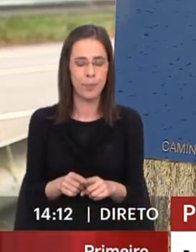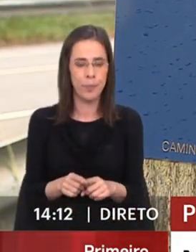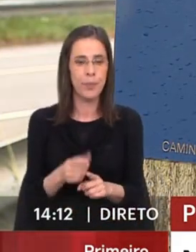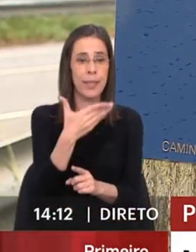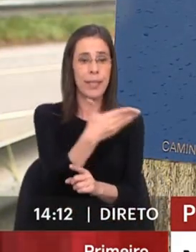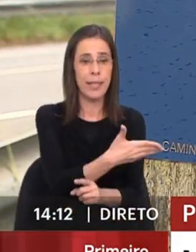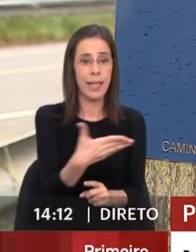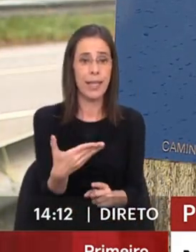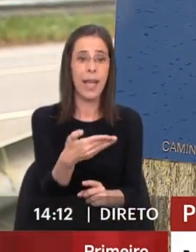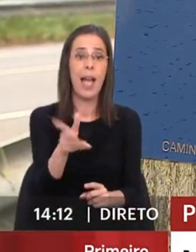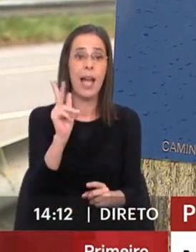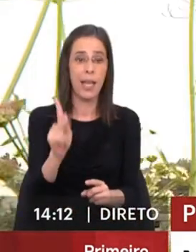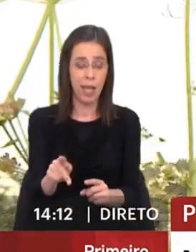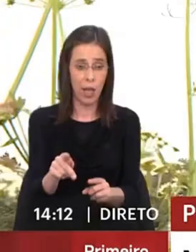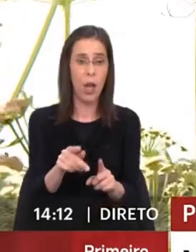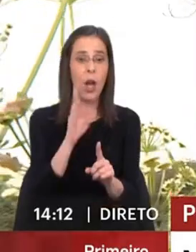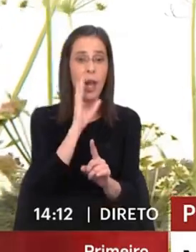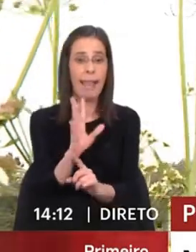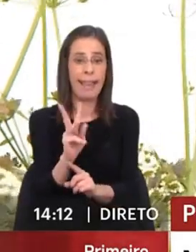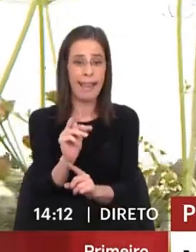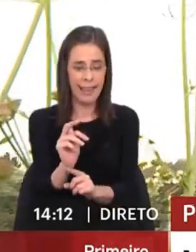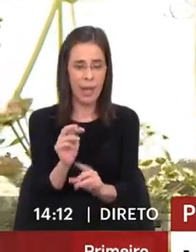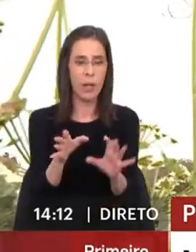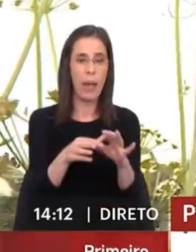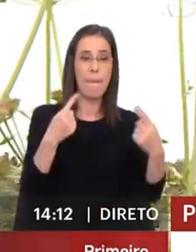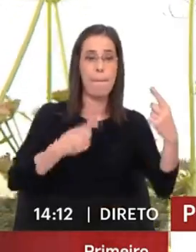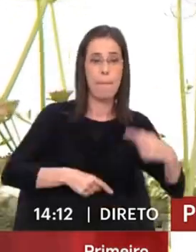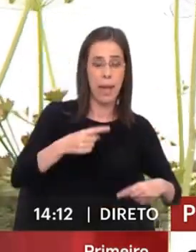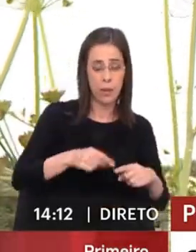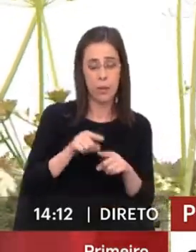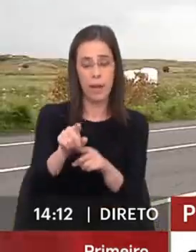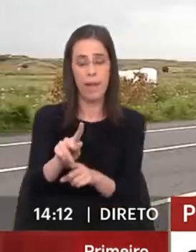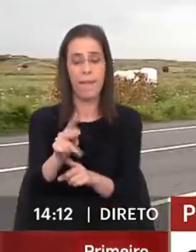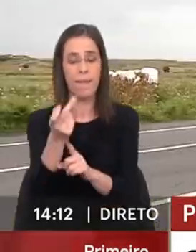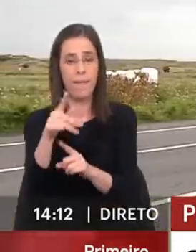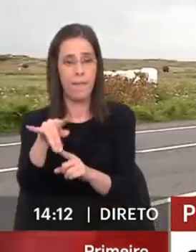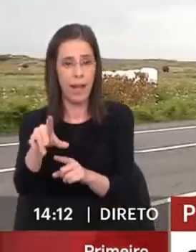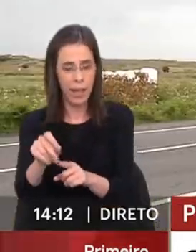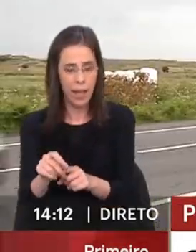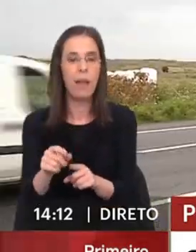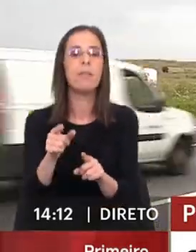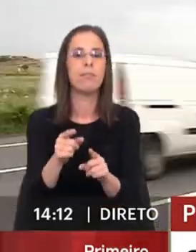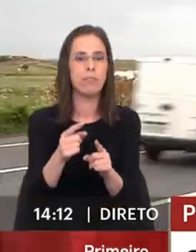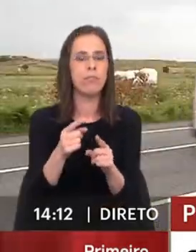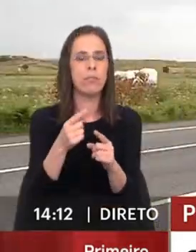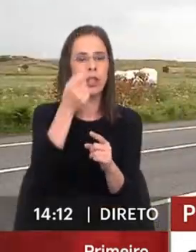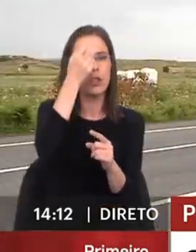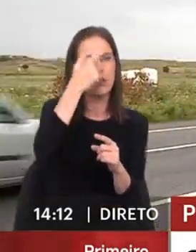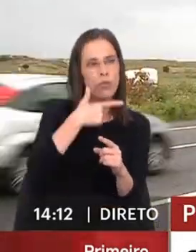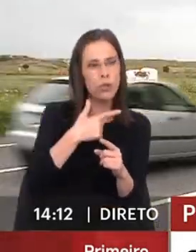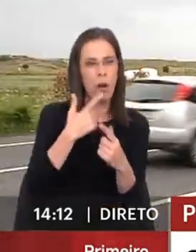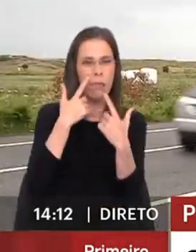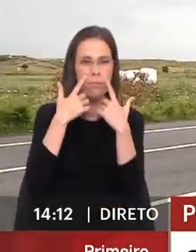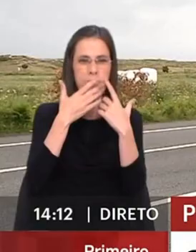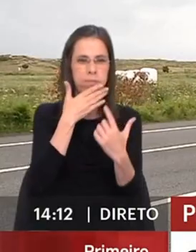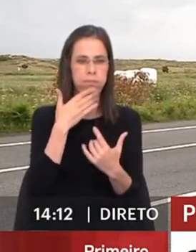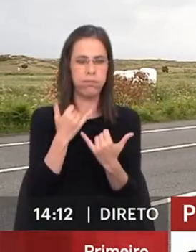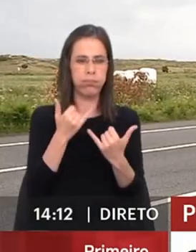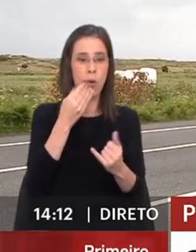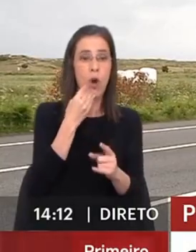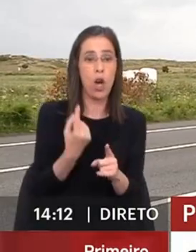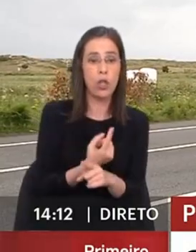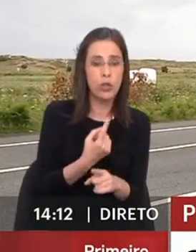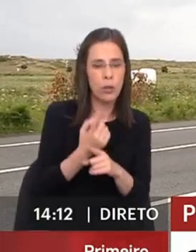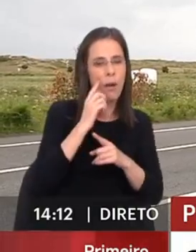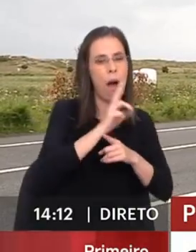117 quilómetros, a Nacional 13 liga Matosinhos a Valença. É toda uma viagem entre história, preciosidades gastronómicas,